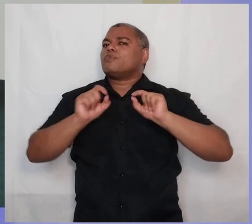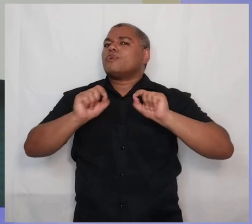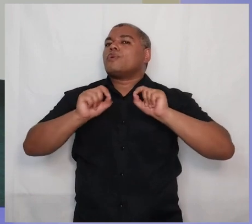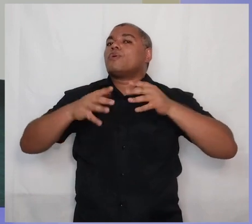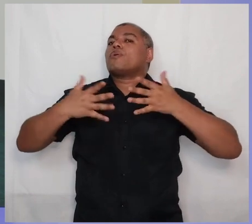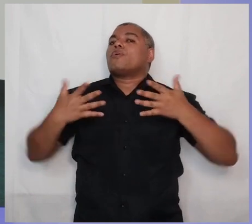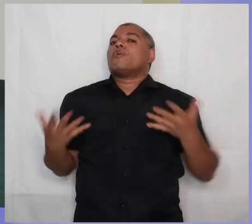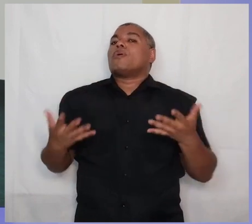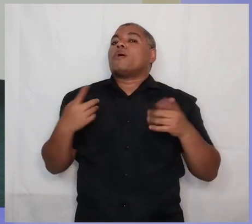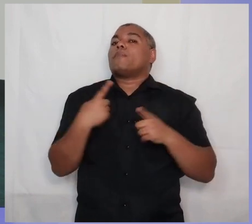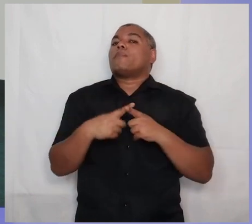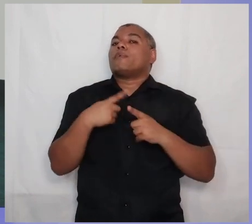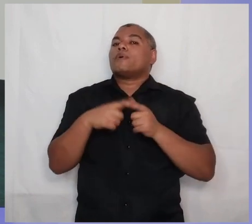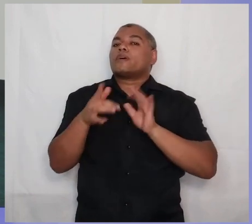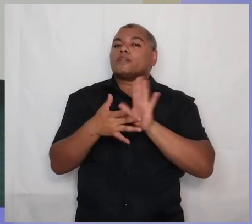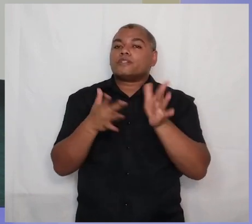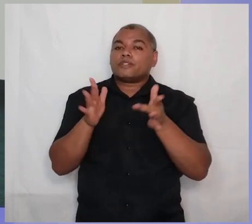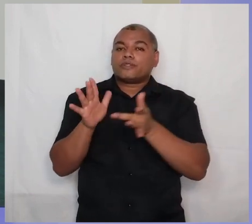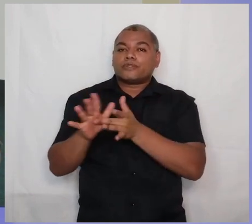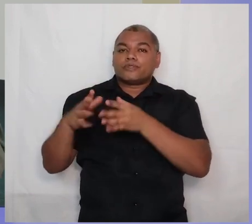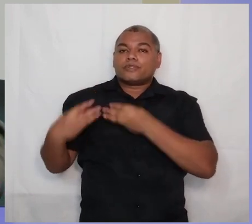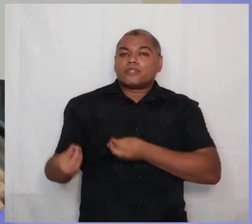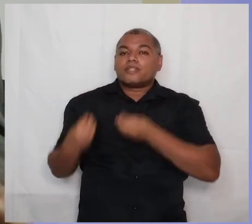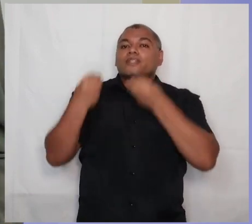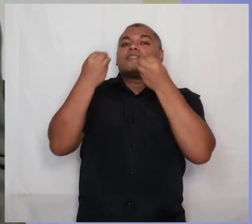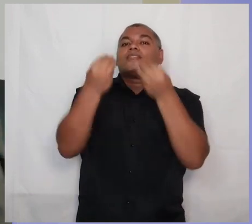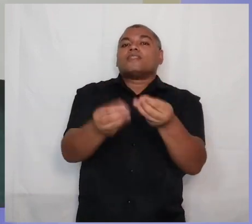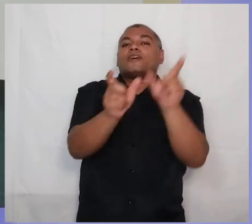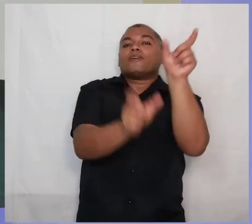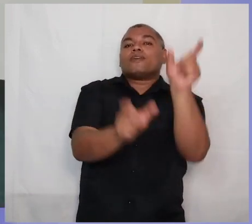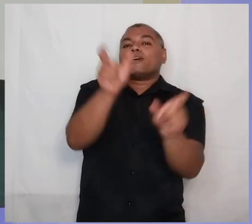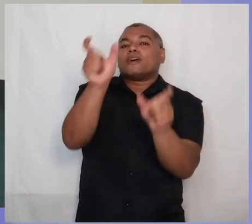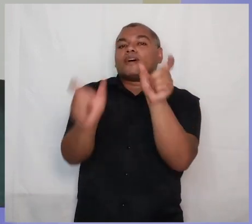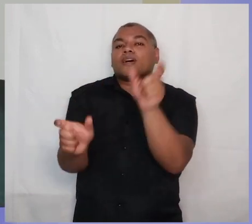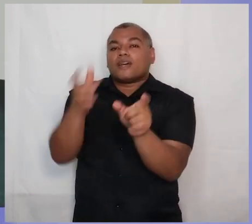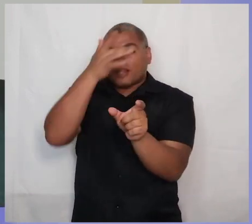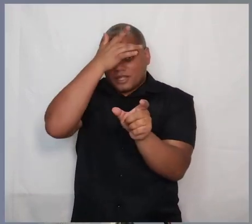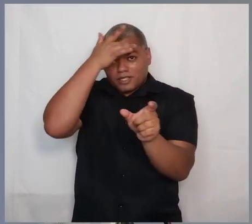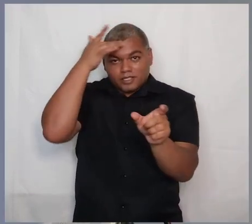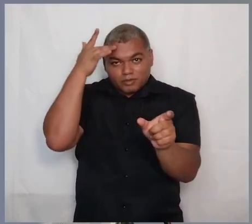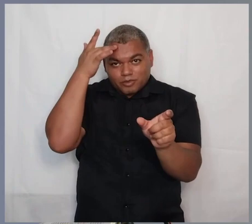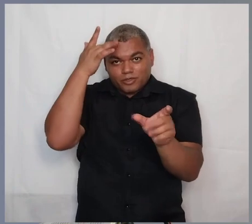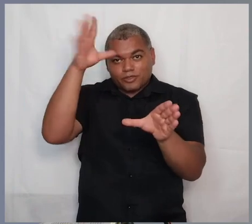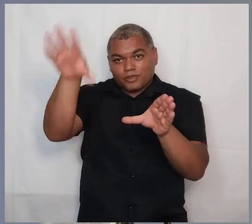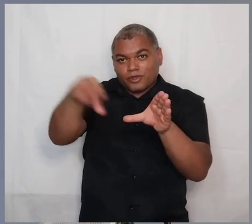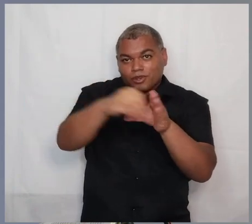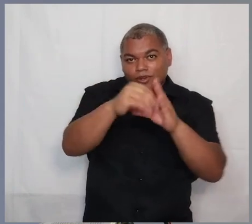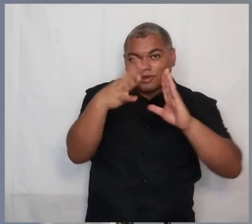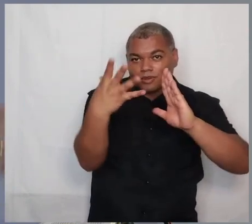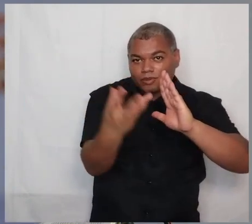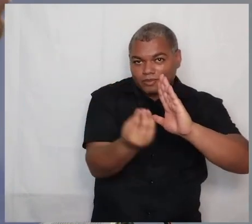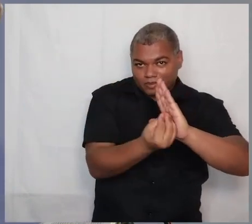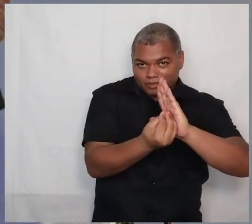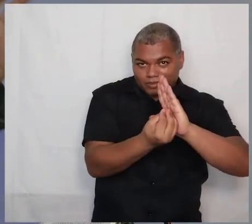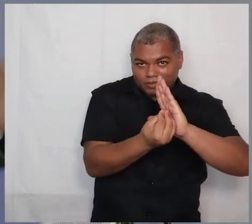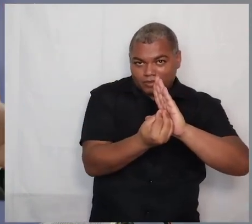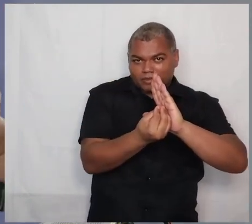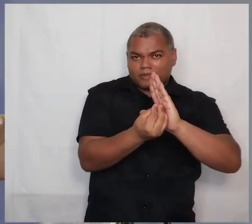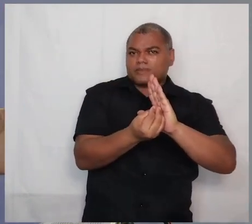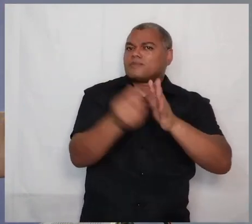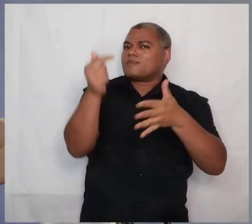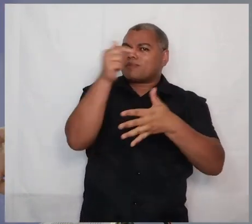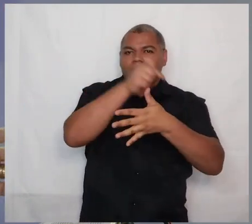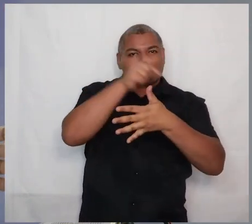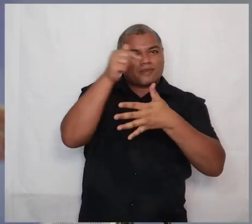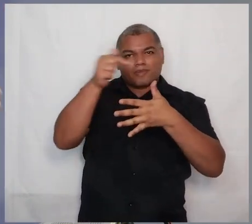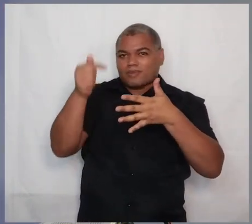essas pessoas, esses ministros, esses oficiais à sua igreja? O texto, então, nos diz uma série